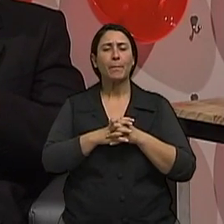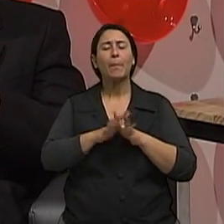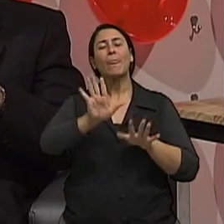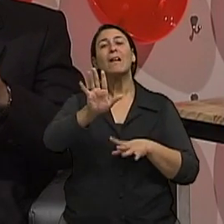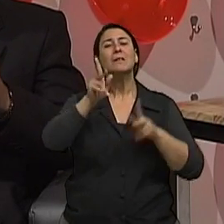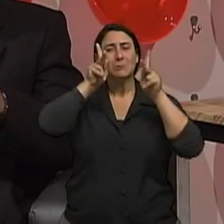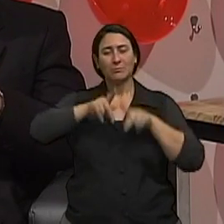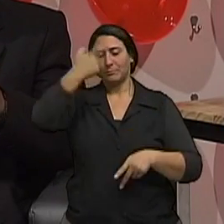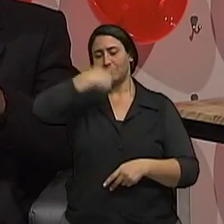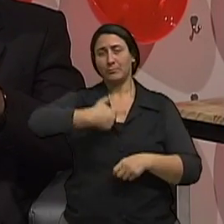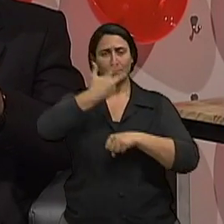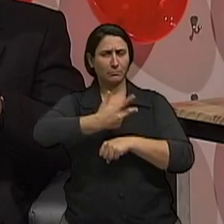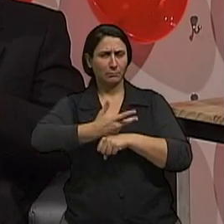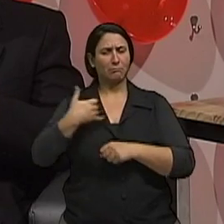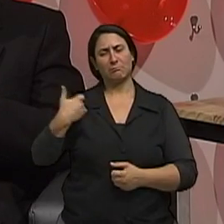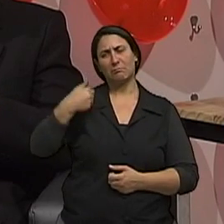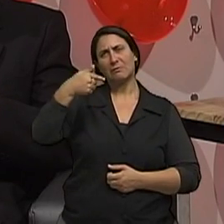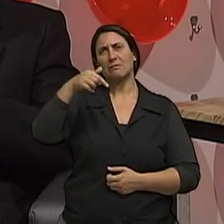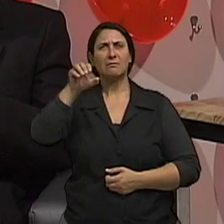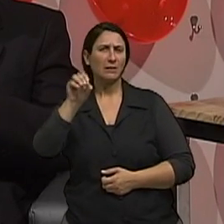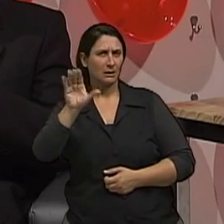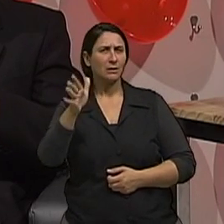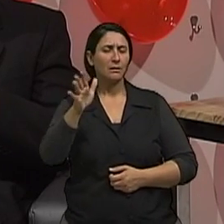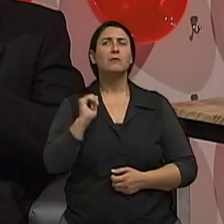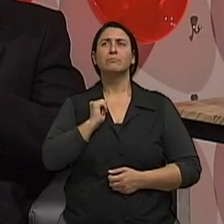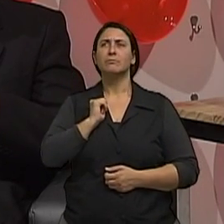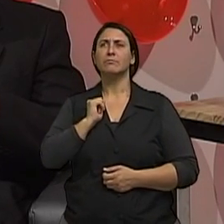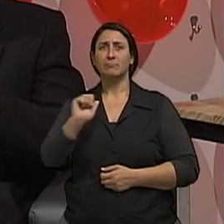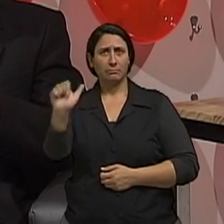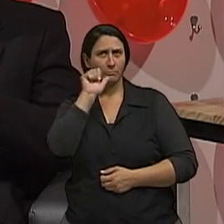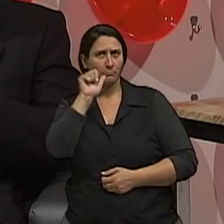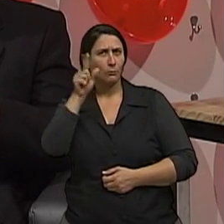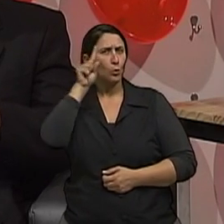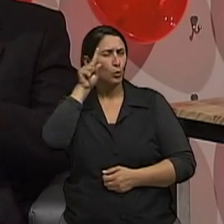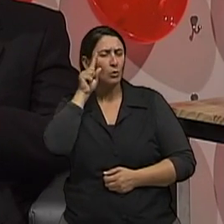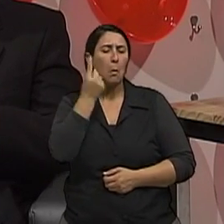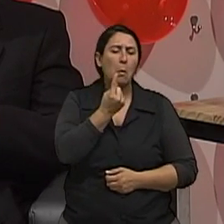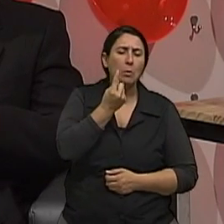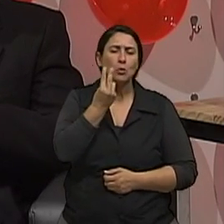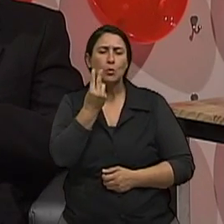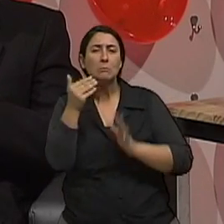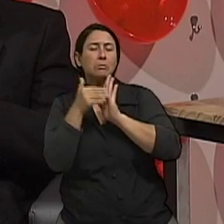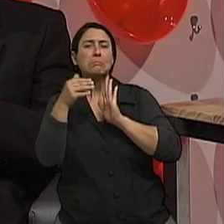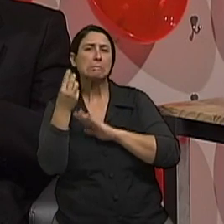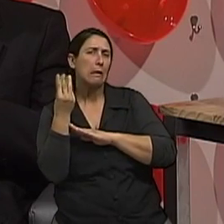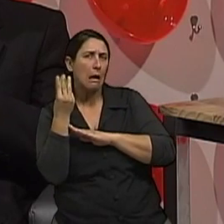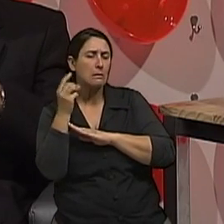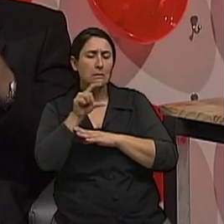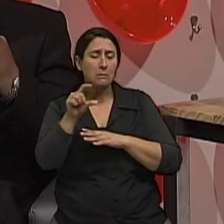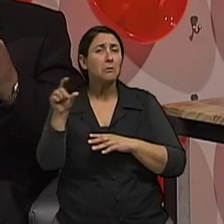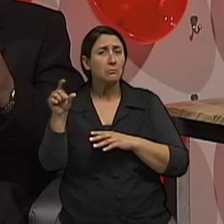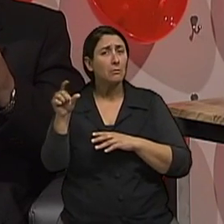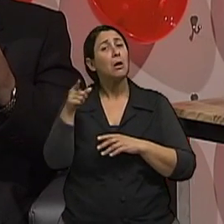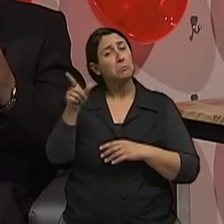com a média de idade em torno de 70 anos, né, que bebem diariamente mais uma, duas, no máximo três doses, eles